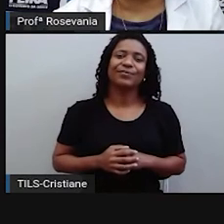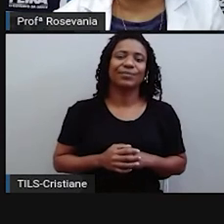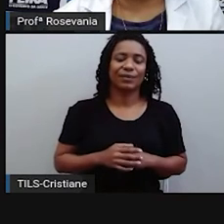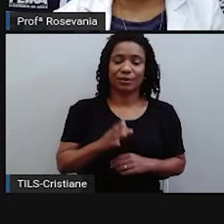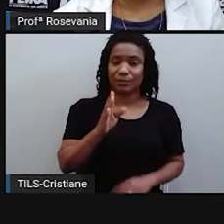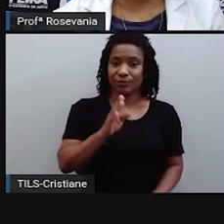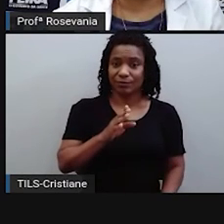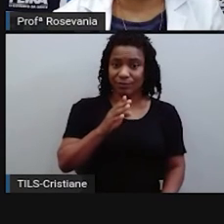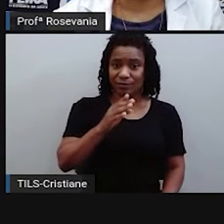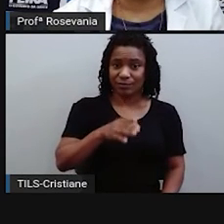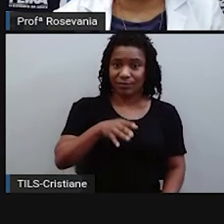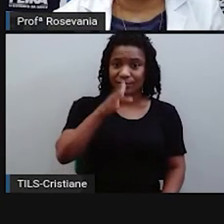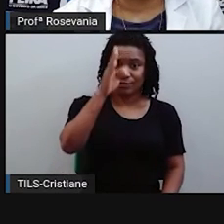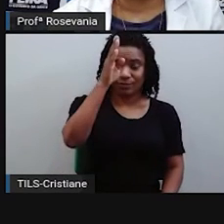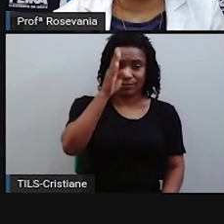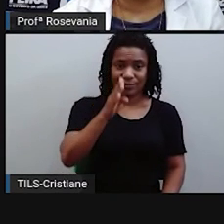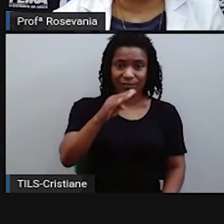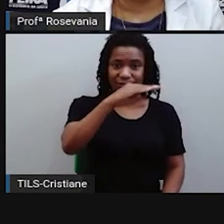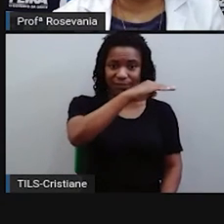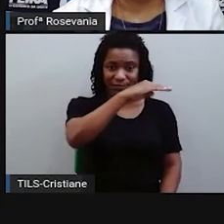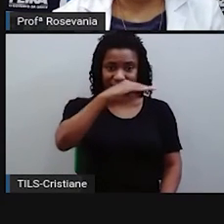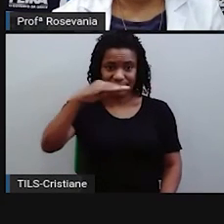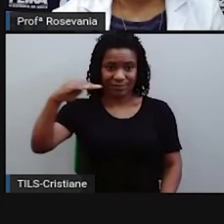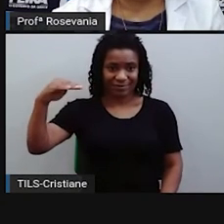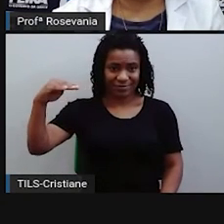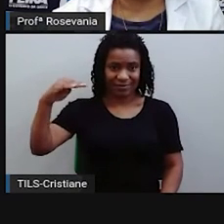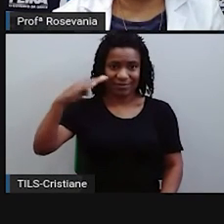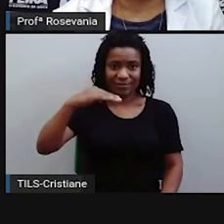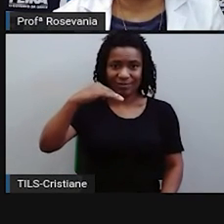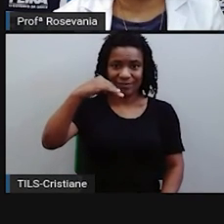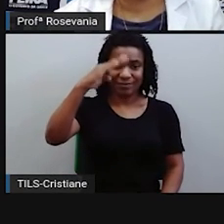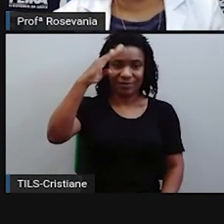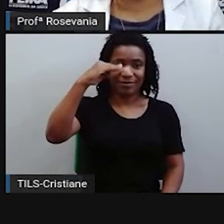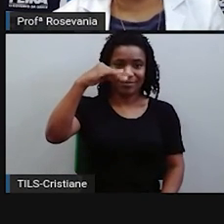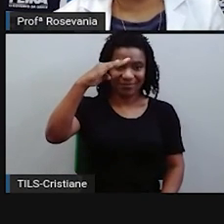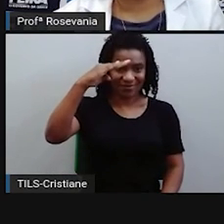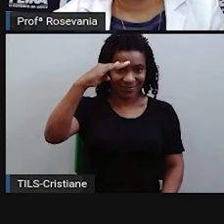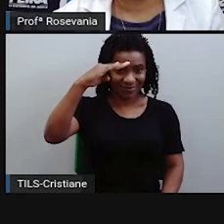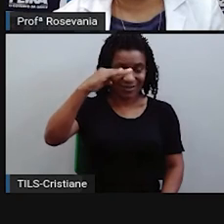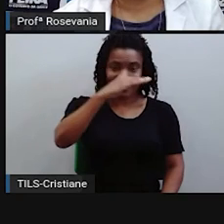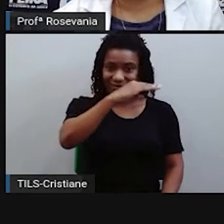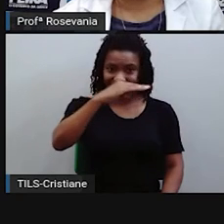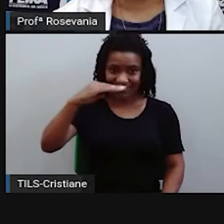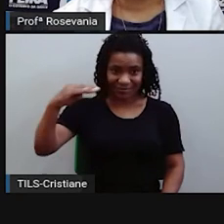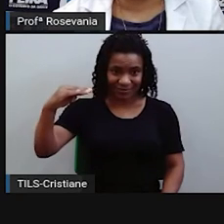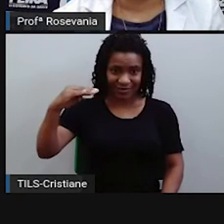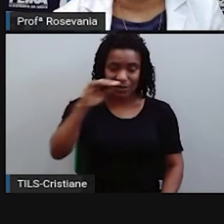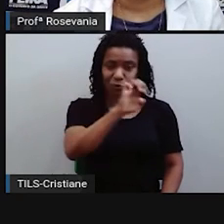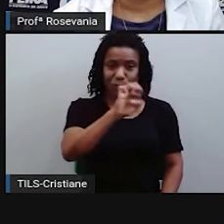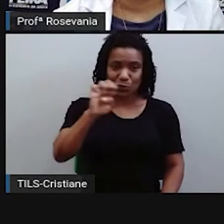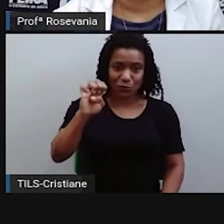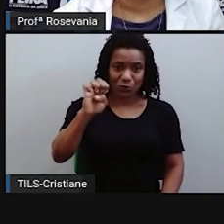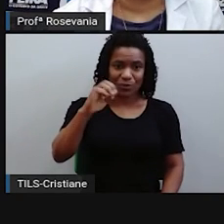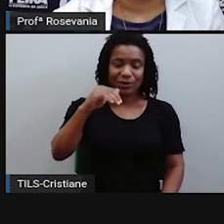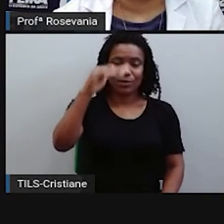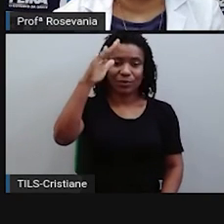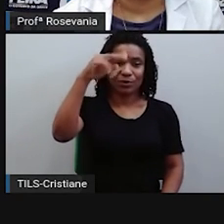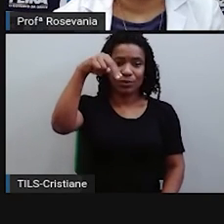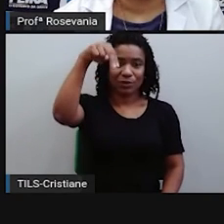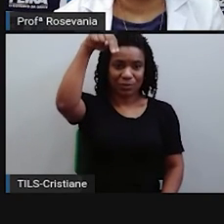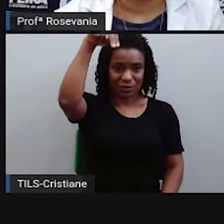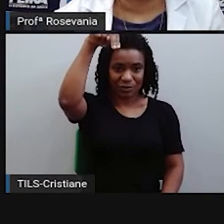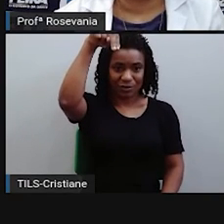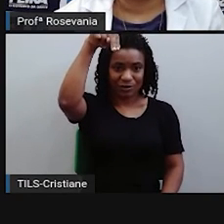que está acima desta linha é hemisfério norte e tudo que está